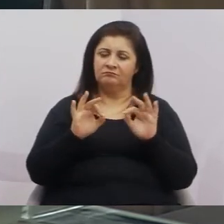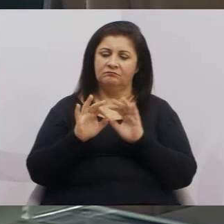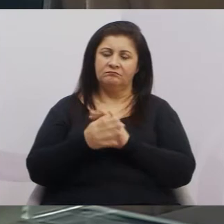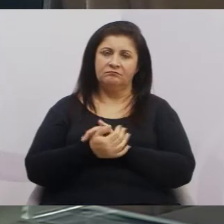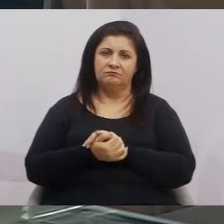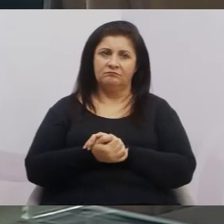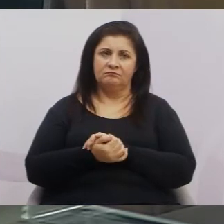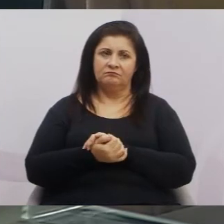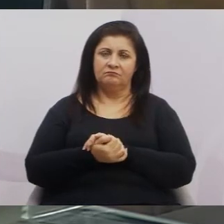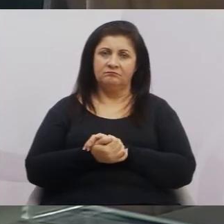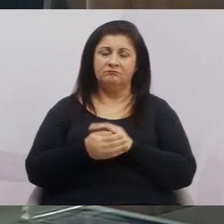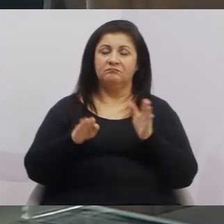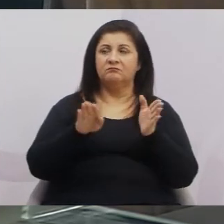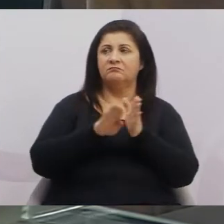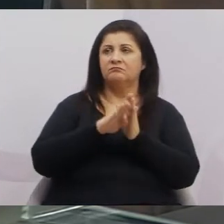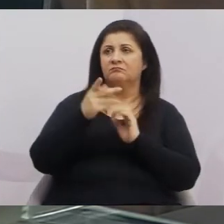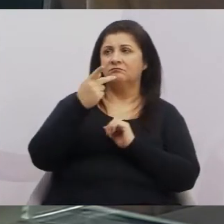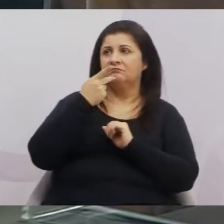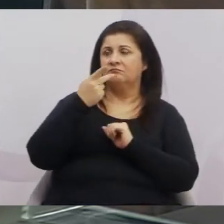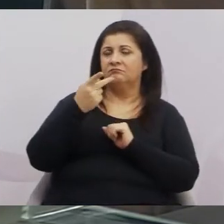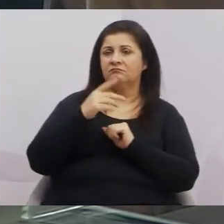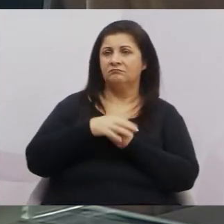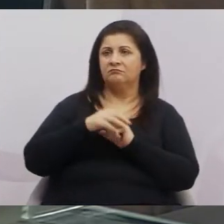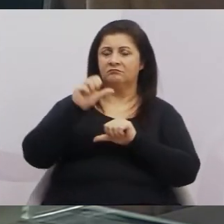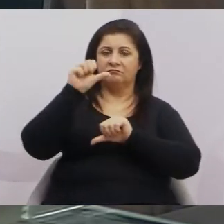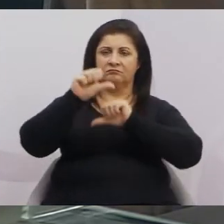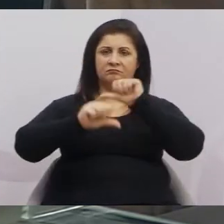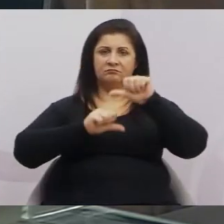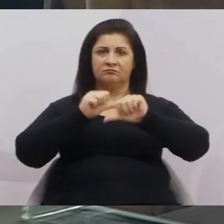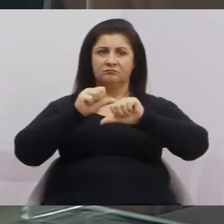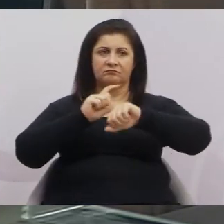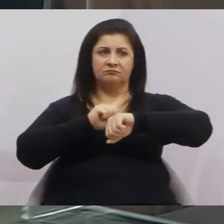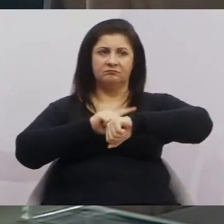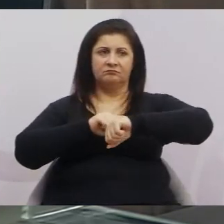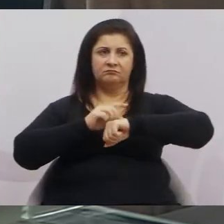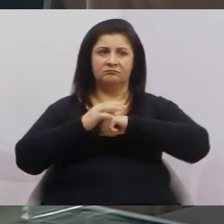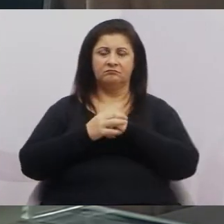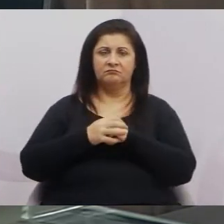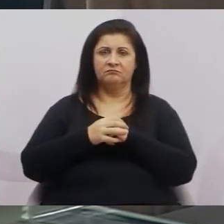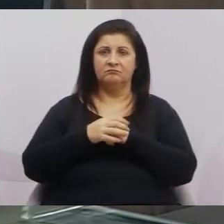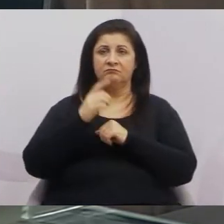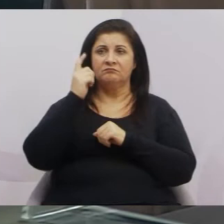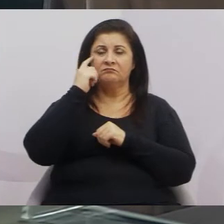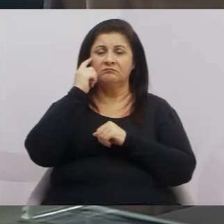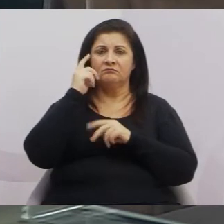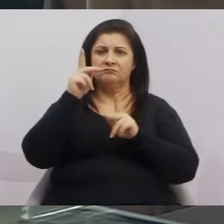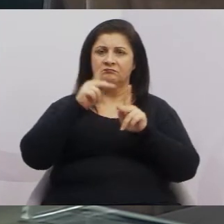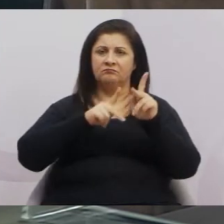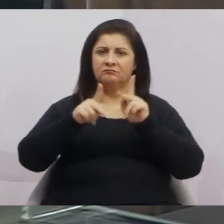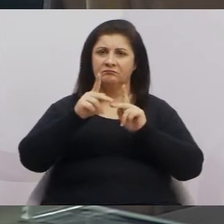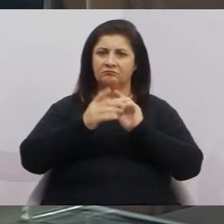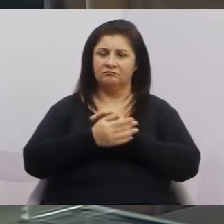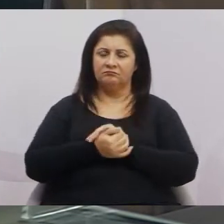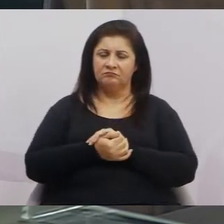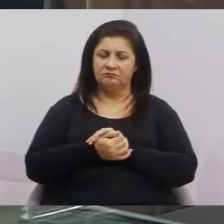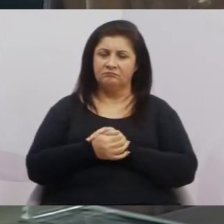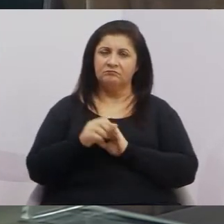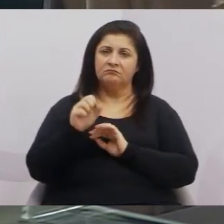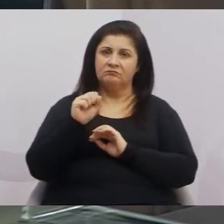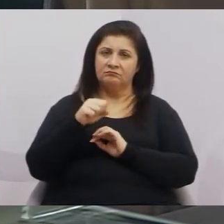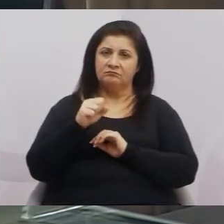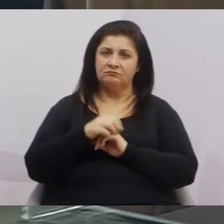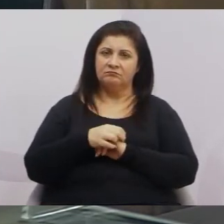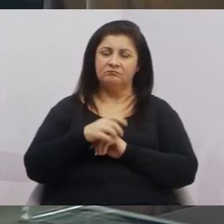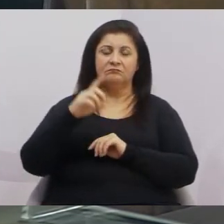a gente chegar e falar, vai mudar o horário, vamos pensar na população. claro que nós pensamos, eu